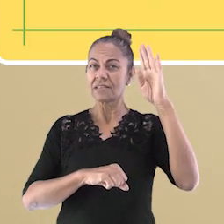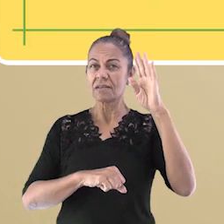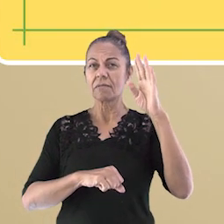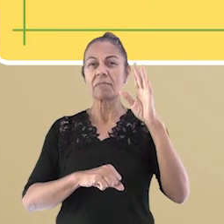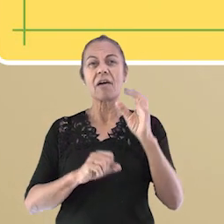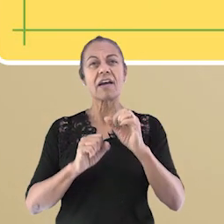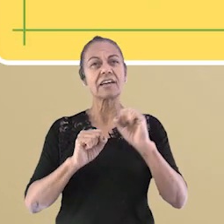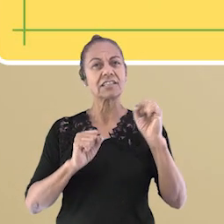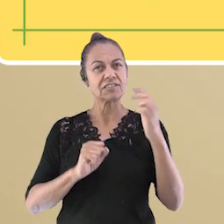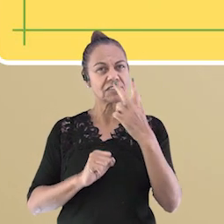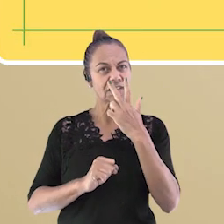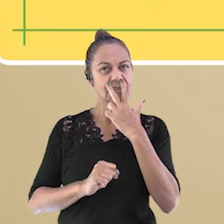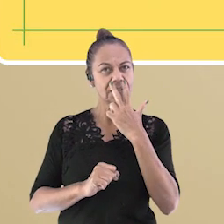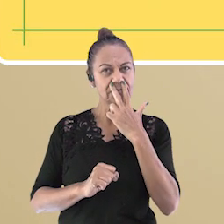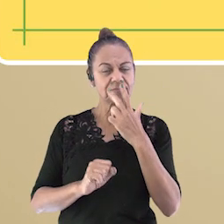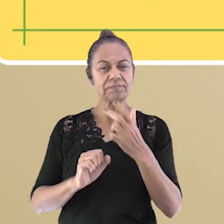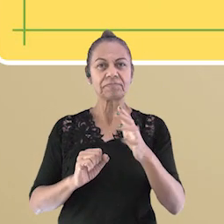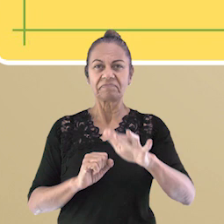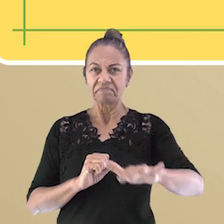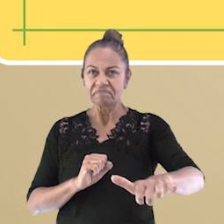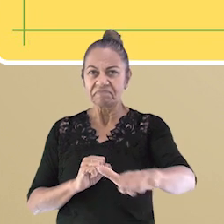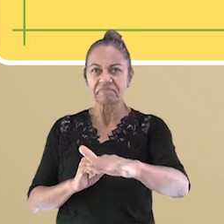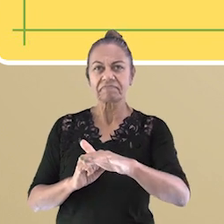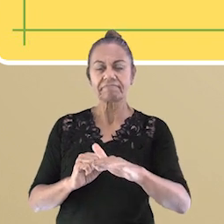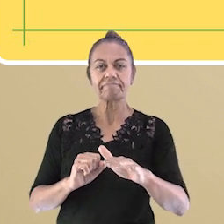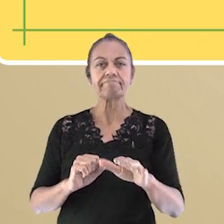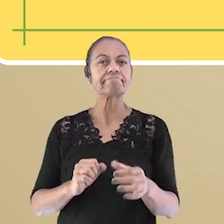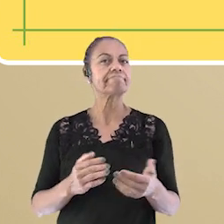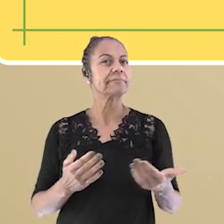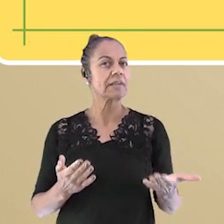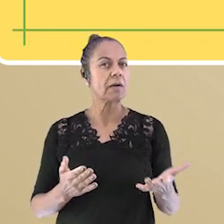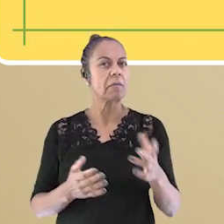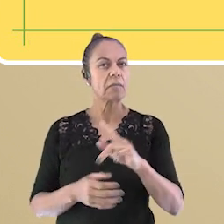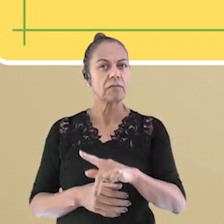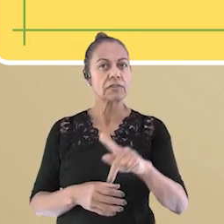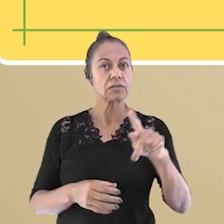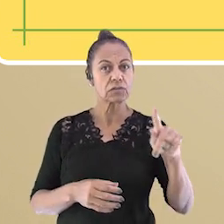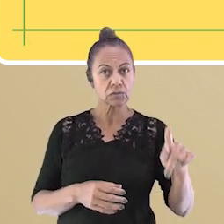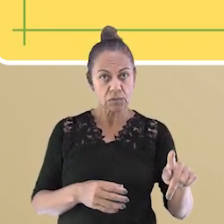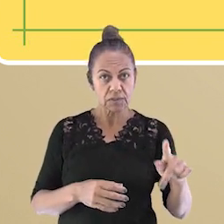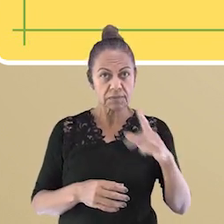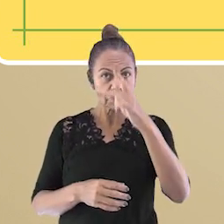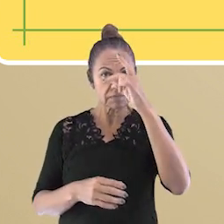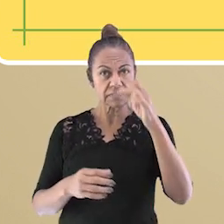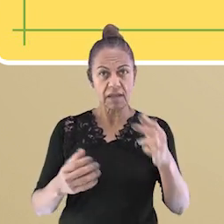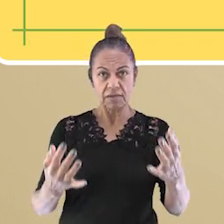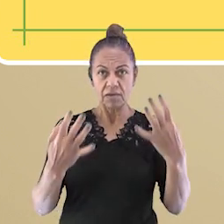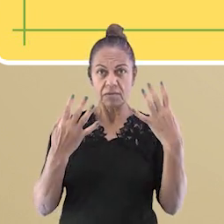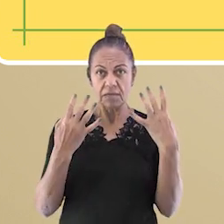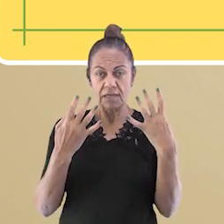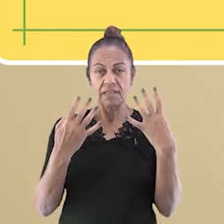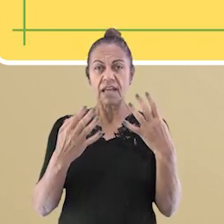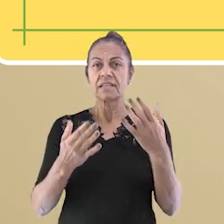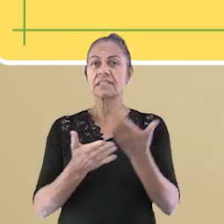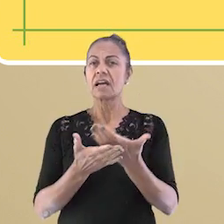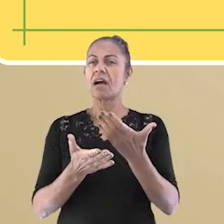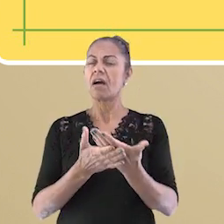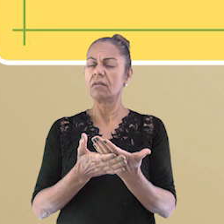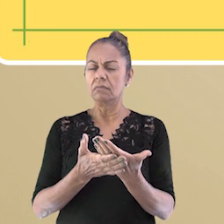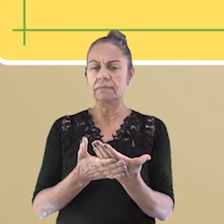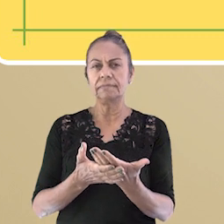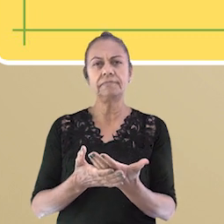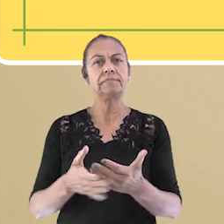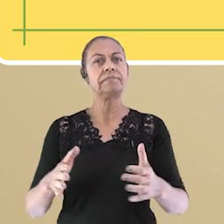os professores e professoras que estão nos acompanhando, essa aula é referente à habilidade que tem o intuito de descrever e analisar